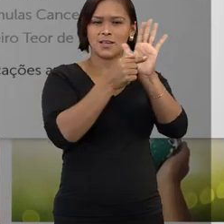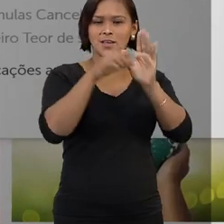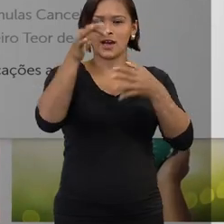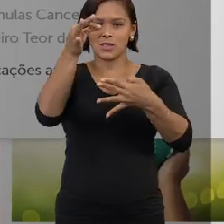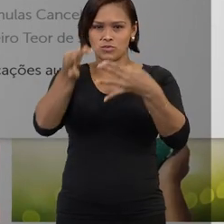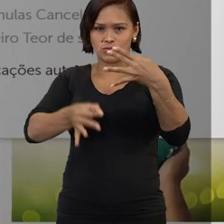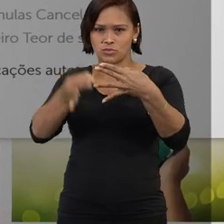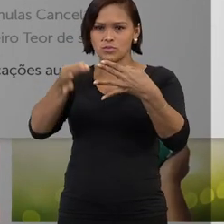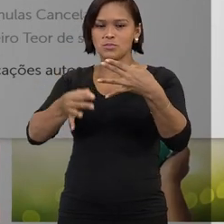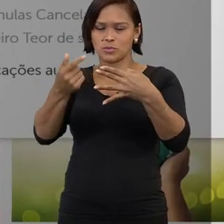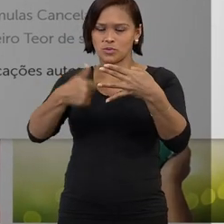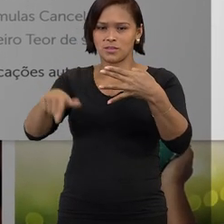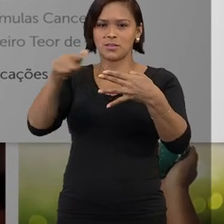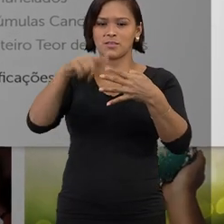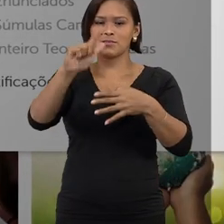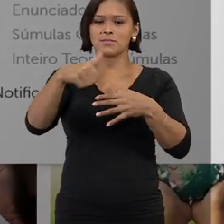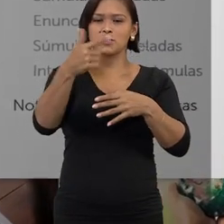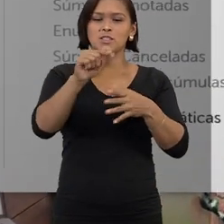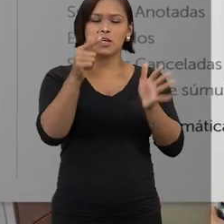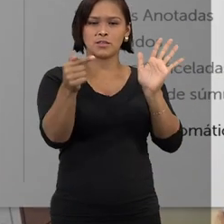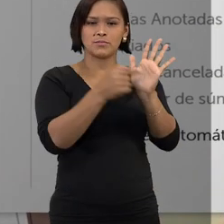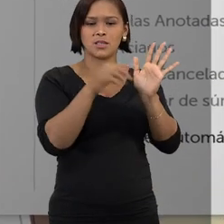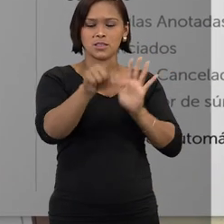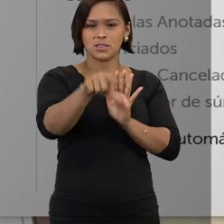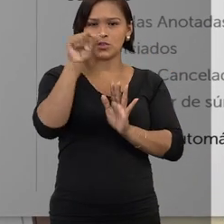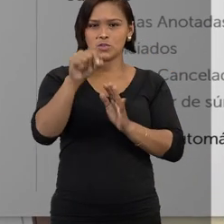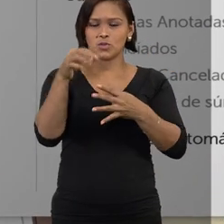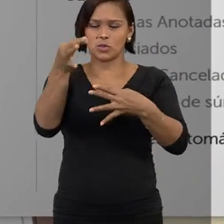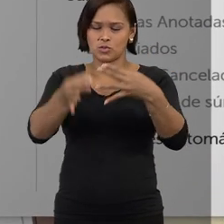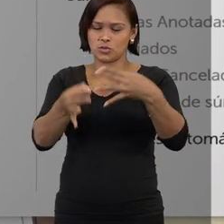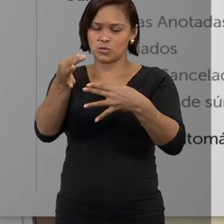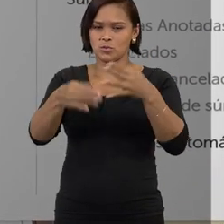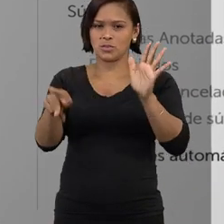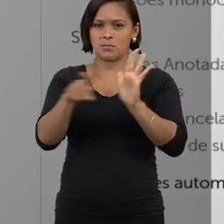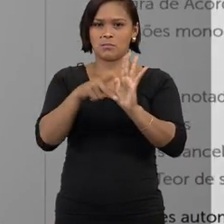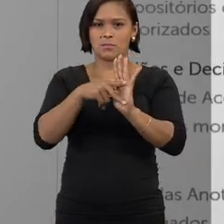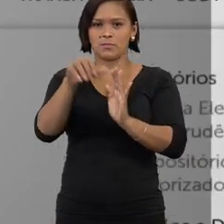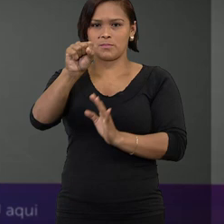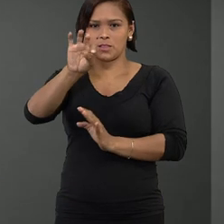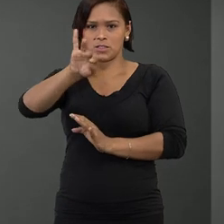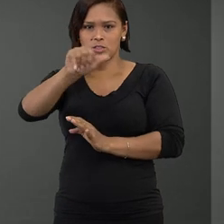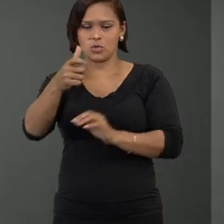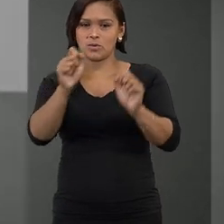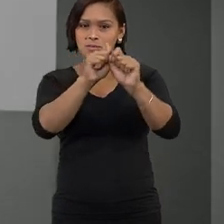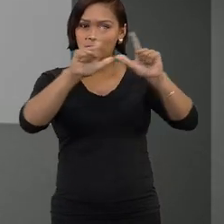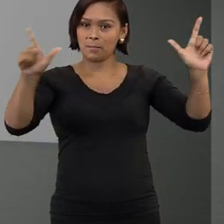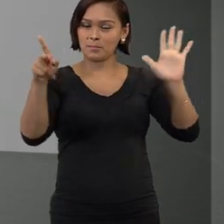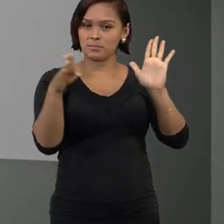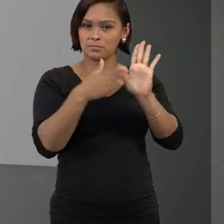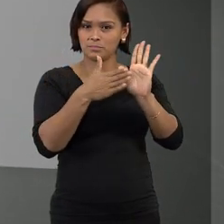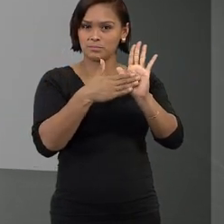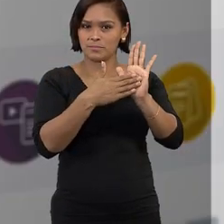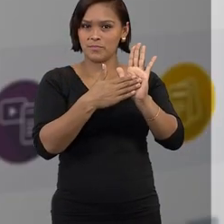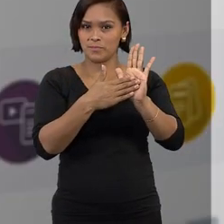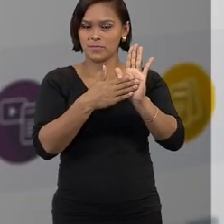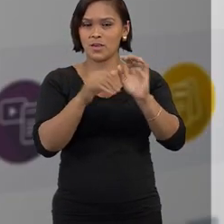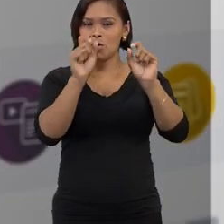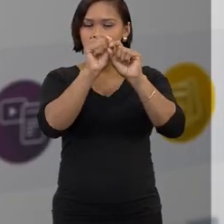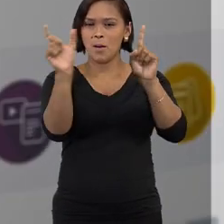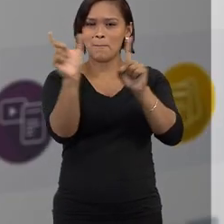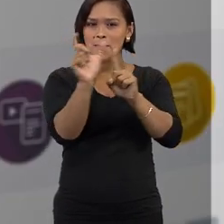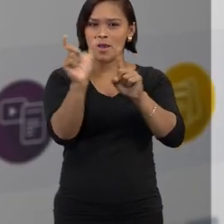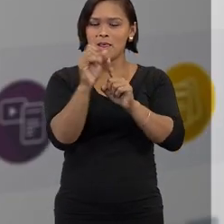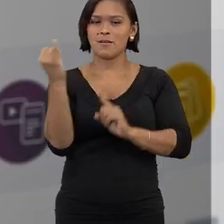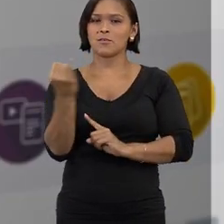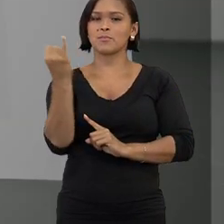clique em Jurisprudência e, em seguida, selecione a opção Jurisprudência do STJ. Na página principal, ao digitar uma palavra